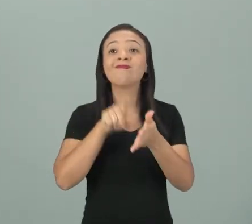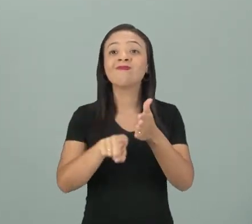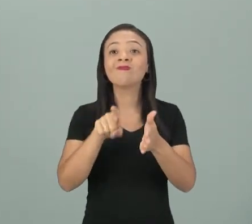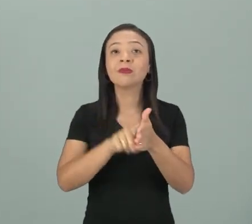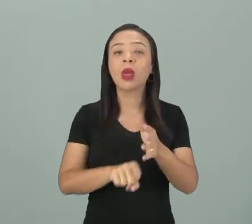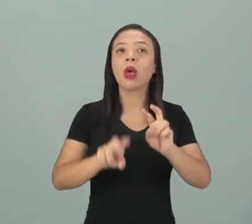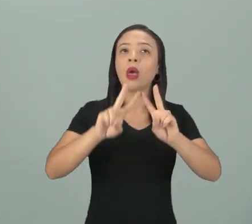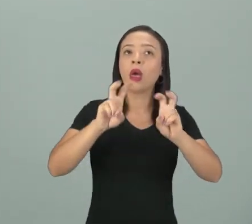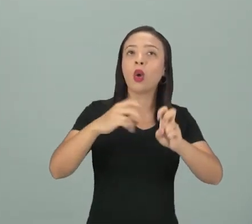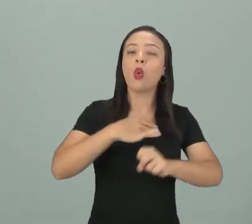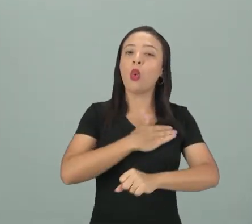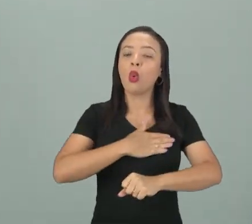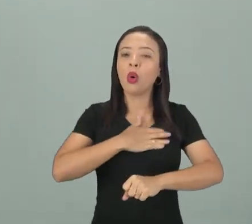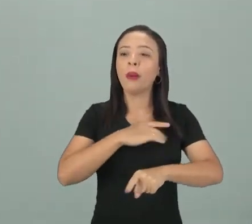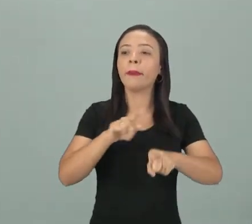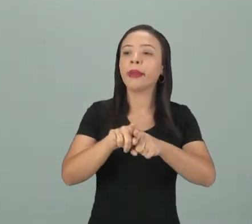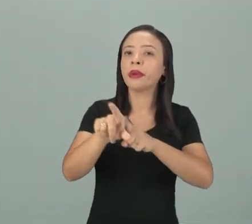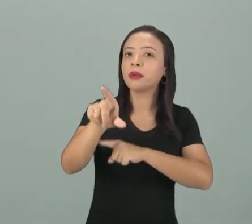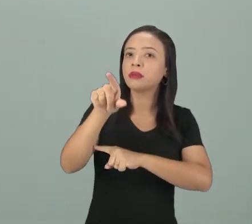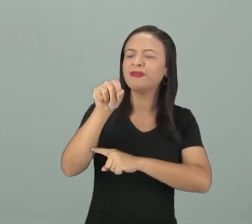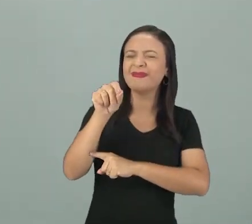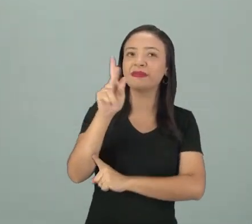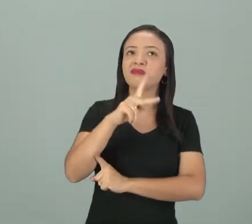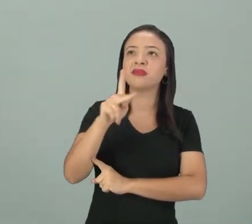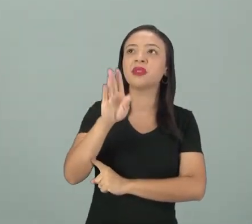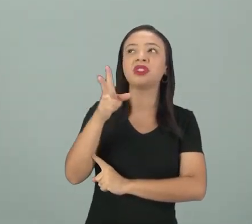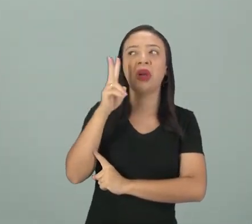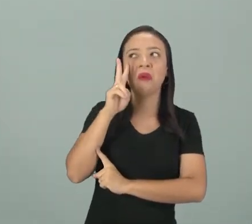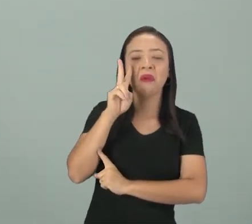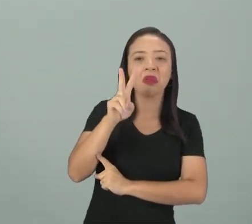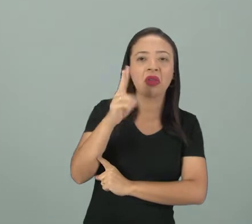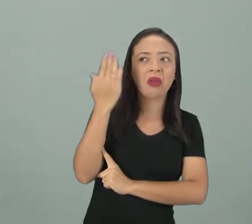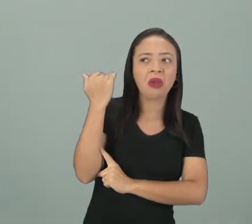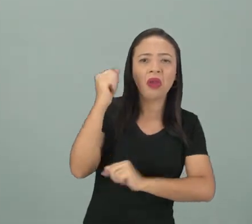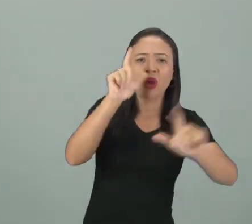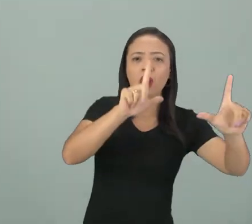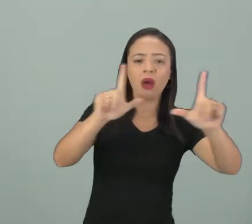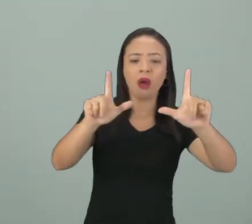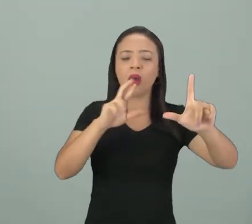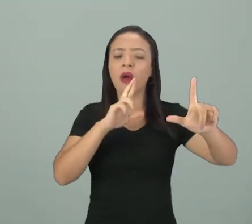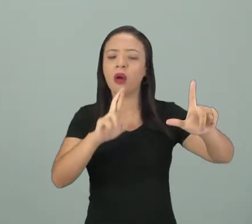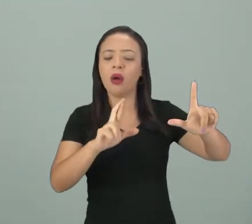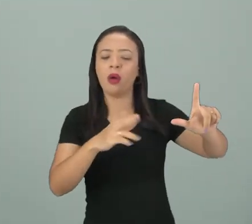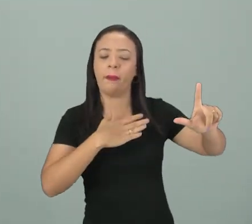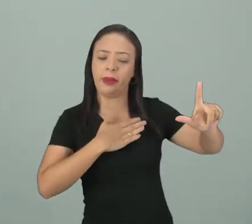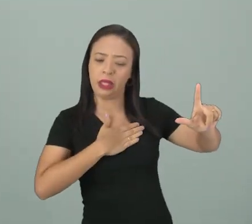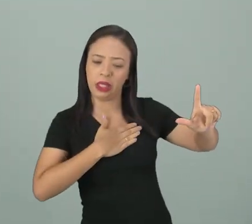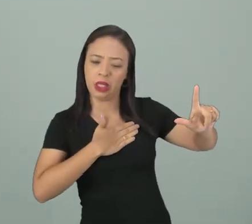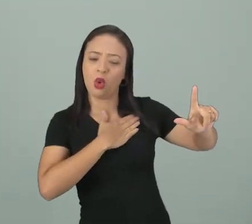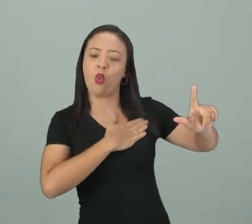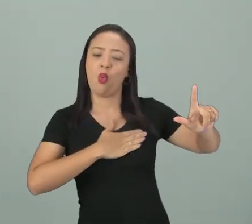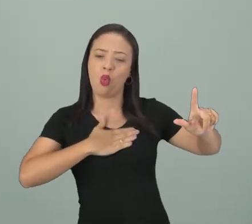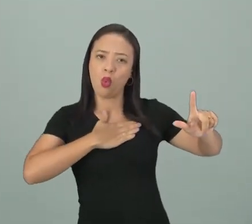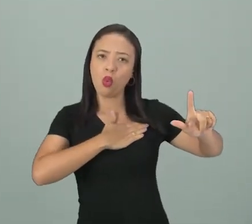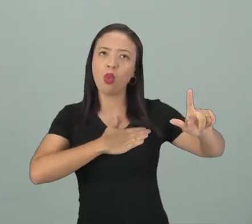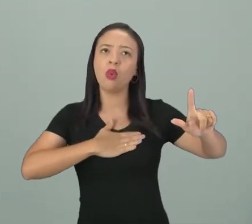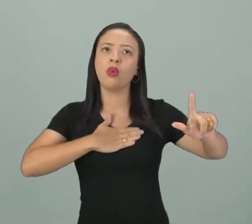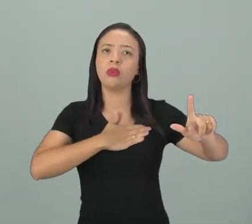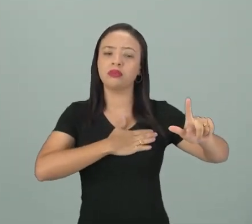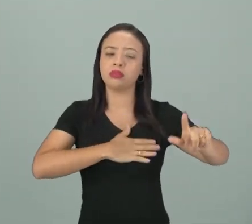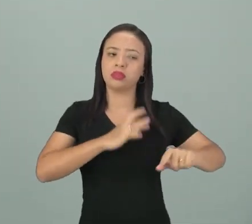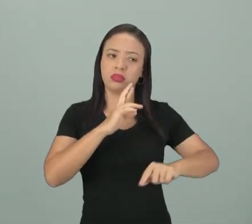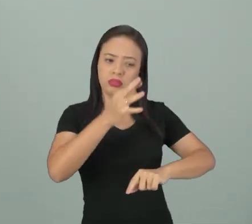sobre os gostos e preferências. Professor, eu vi no slide anterior que eu respondo, né? A mim me gusta, né? Para